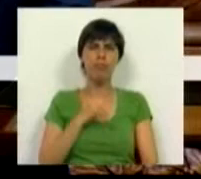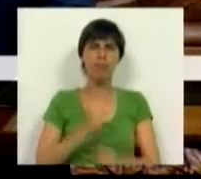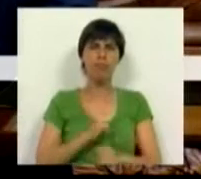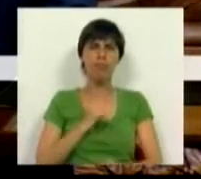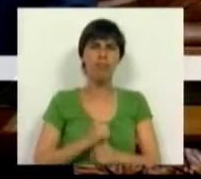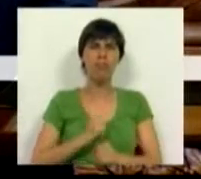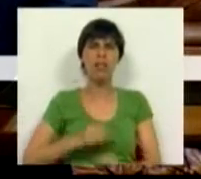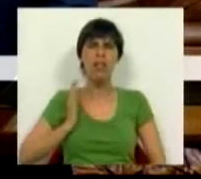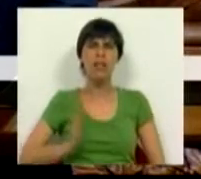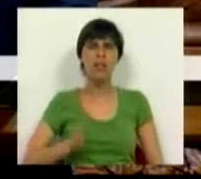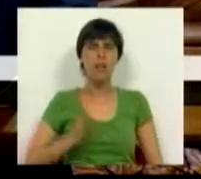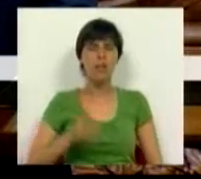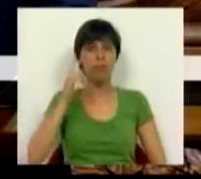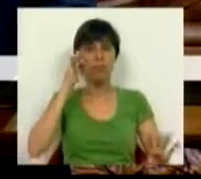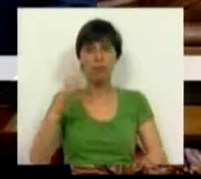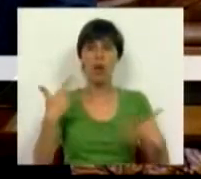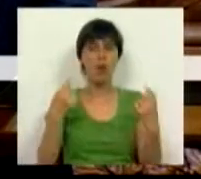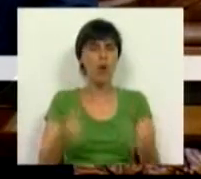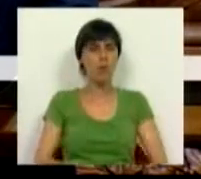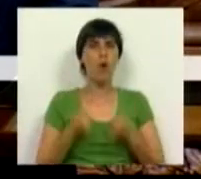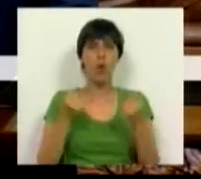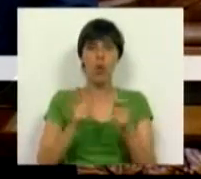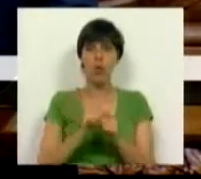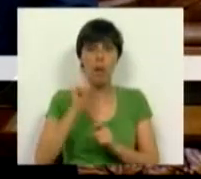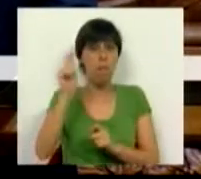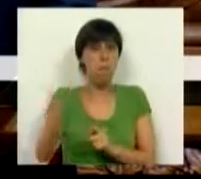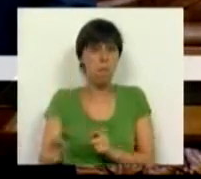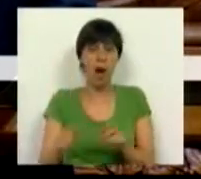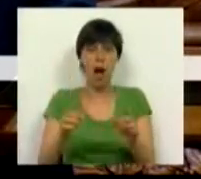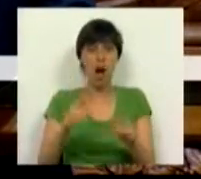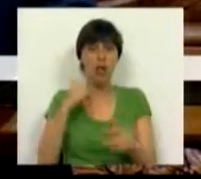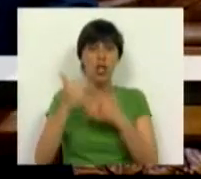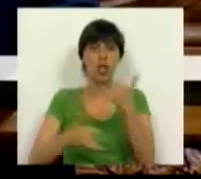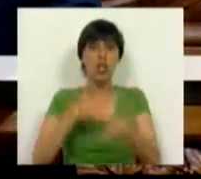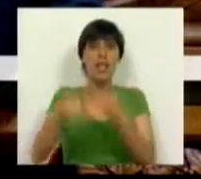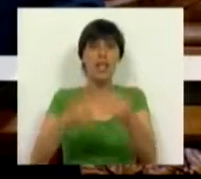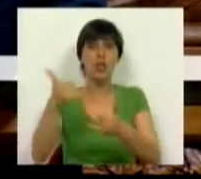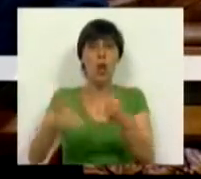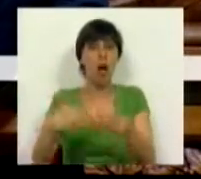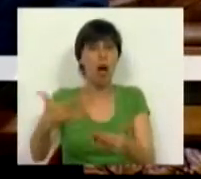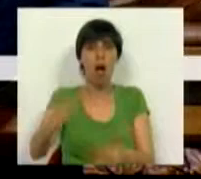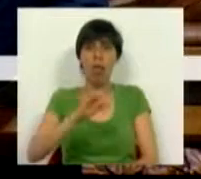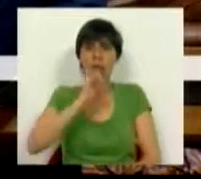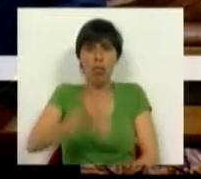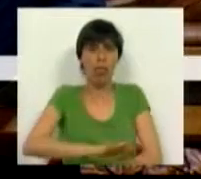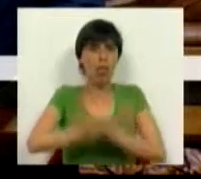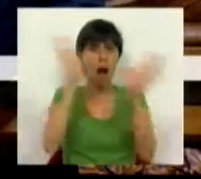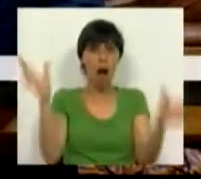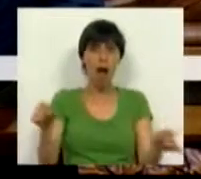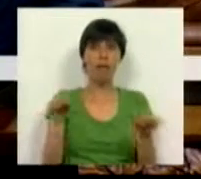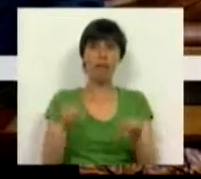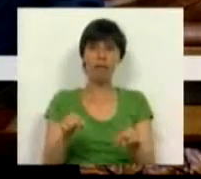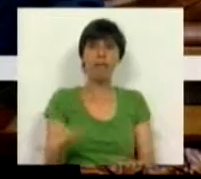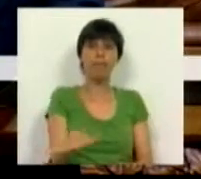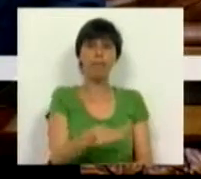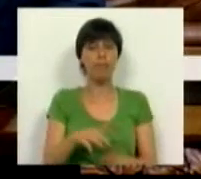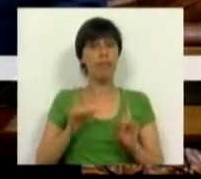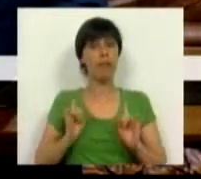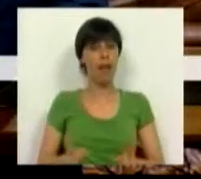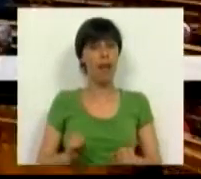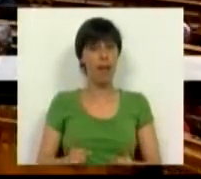trabalhadores, jamais vão conseguir pagar nas gerações mais próximas. É neste contexto,